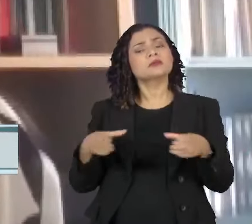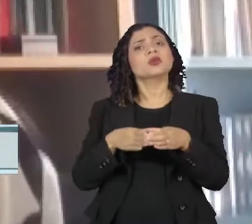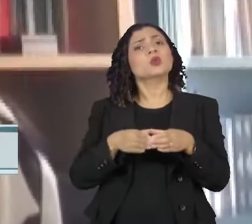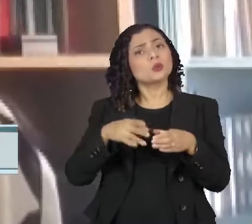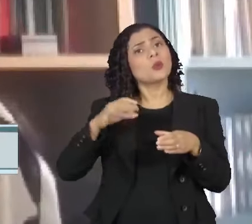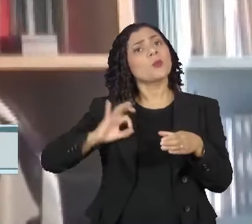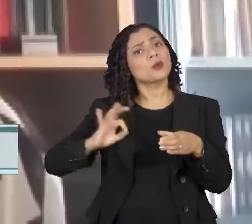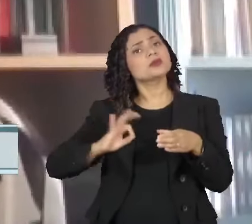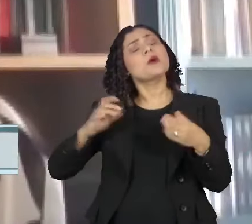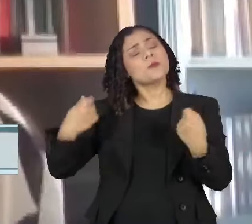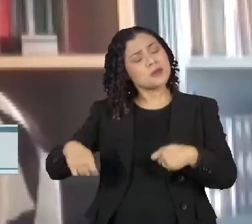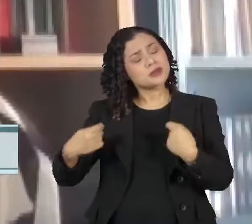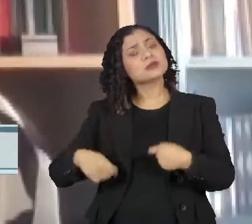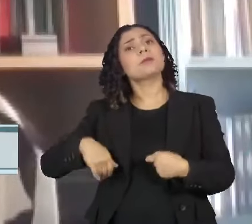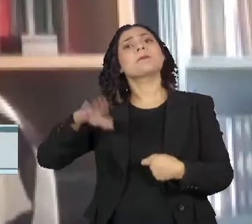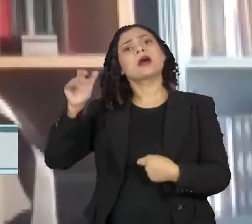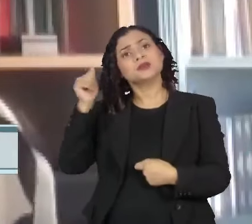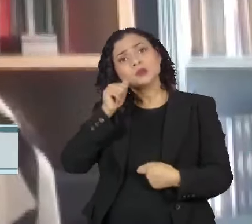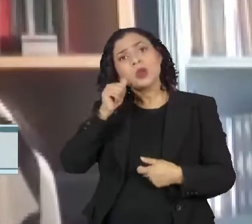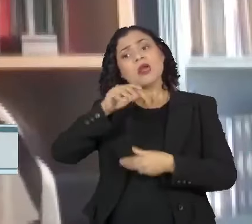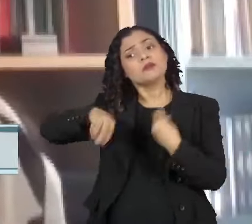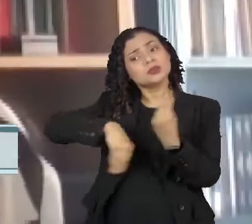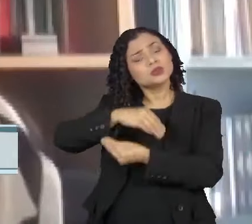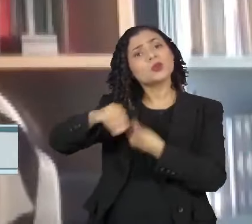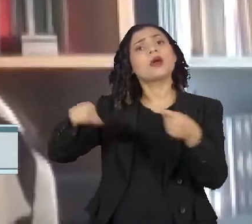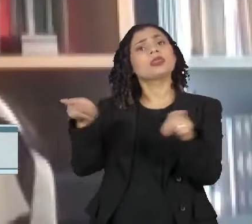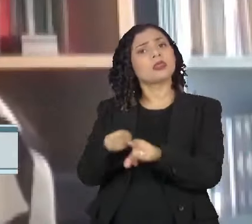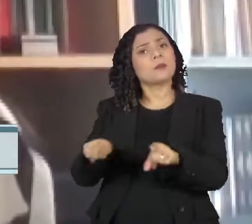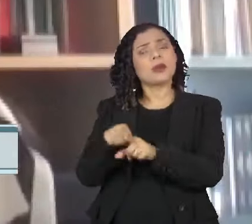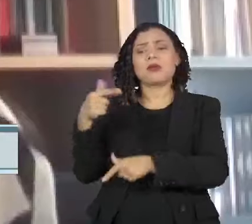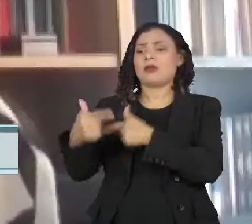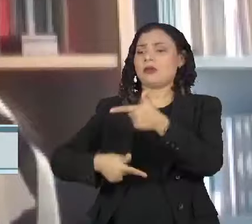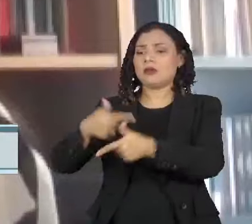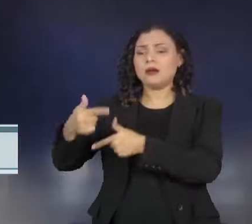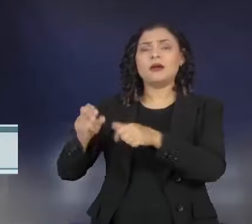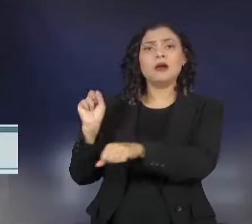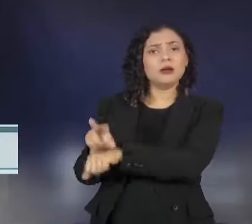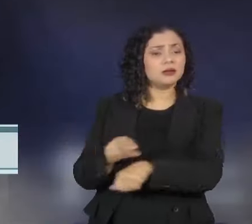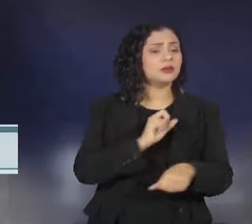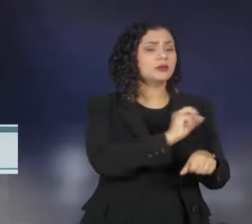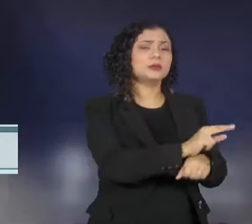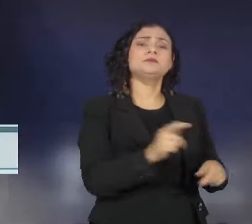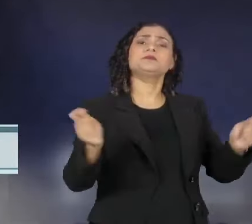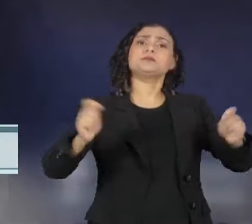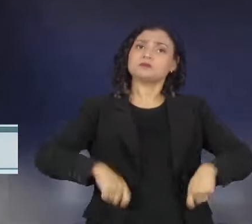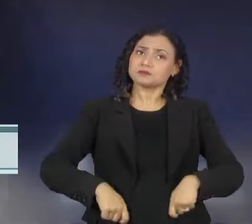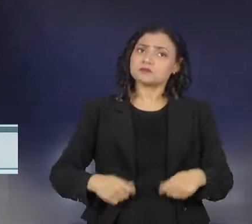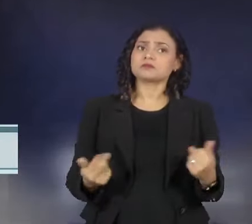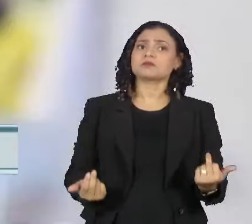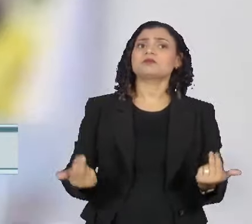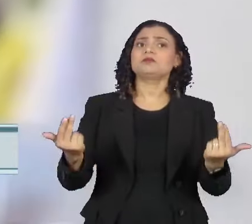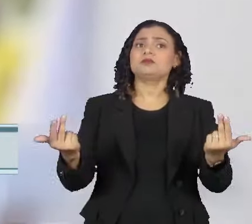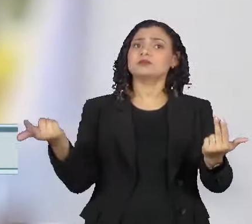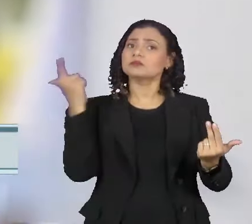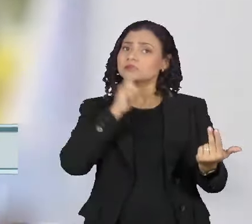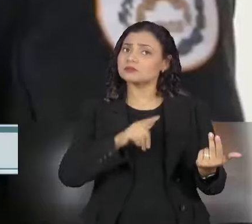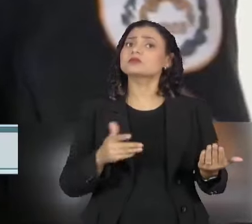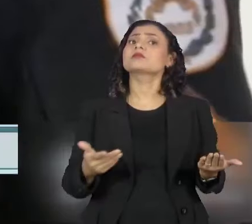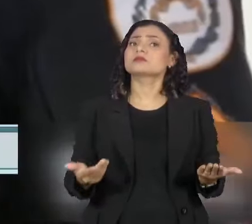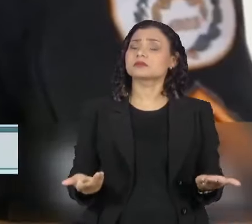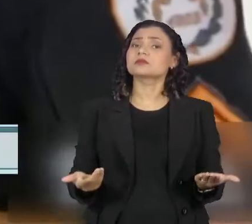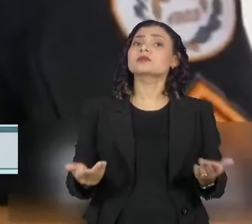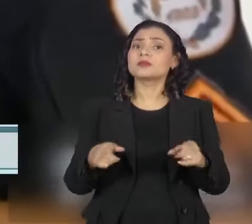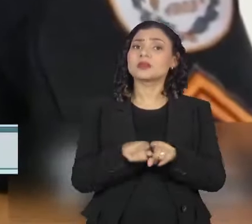policiais precisam ser cada vez mais plurais. Elas precisam ser plurais para serem capazes de atender as demandas da população